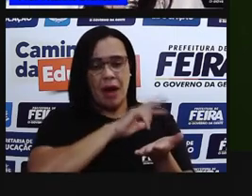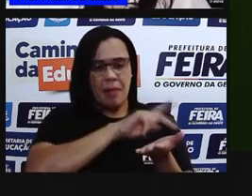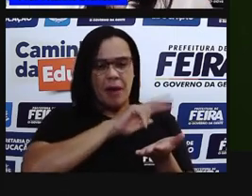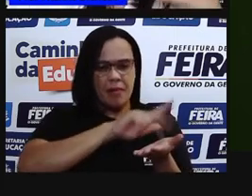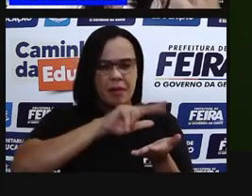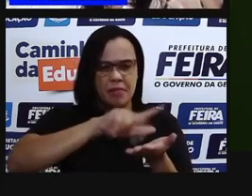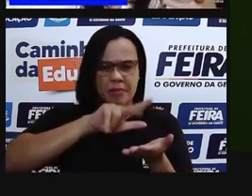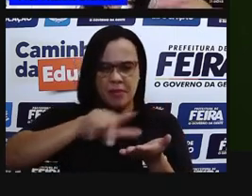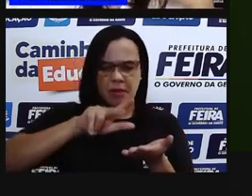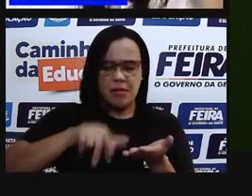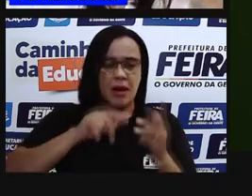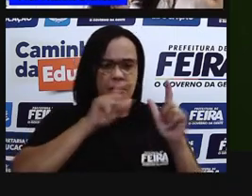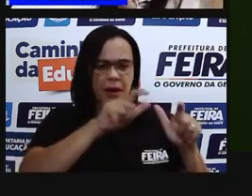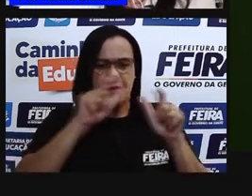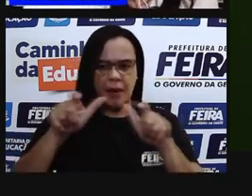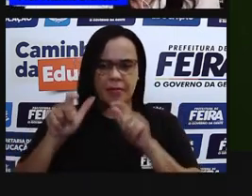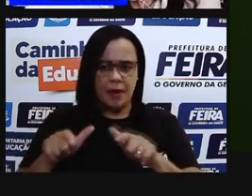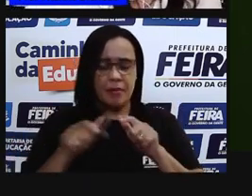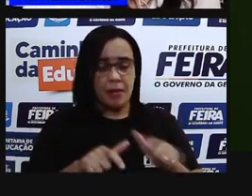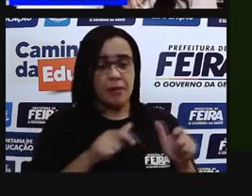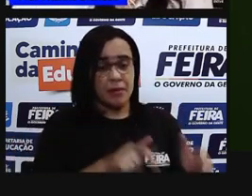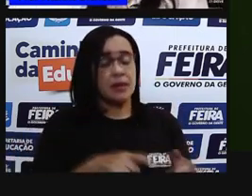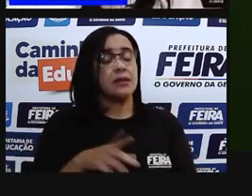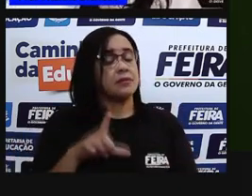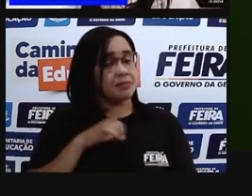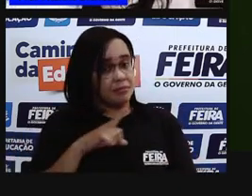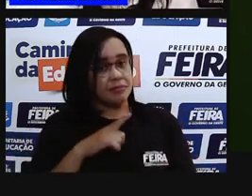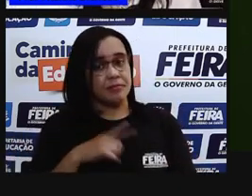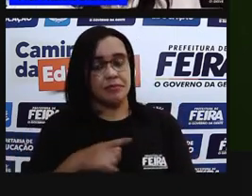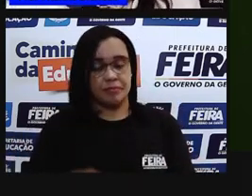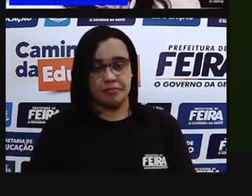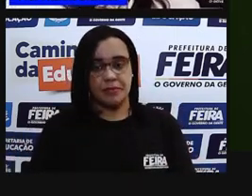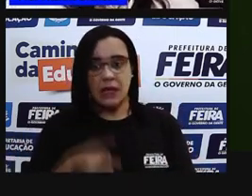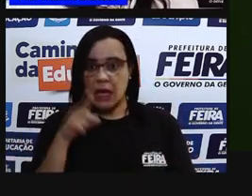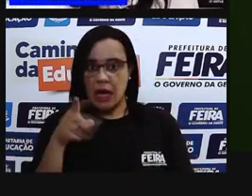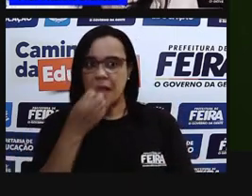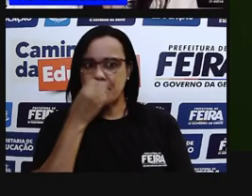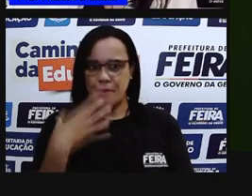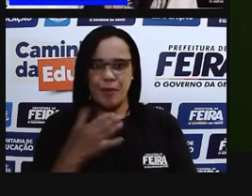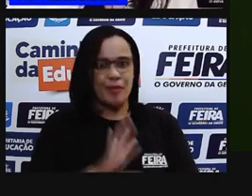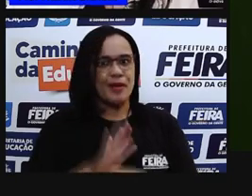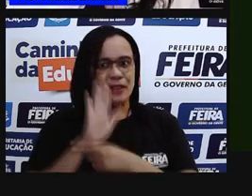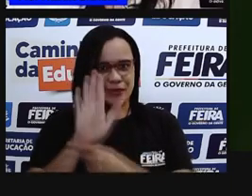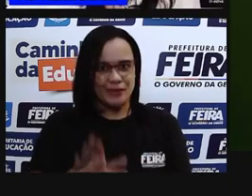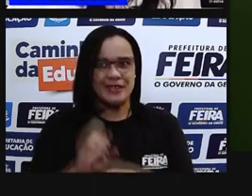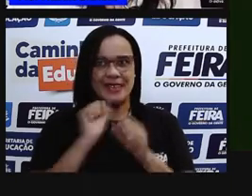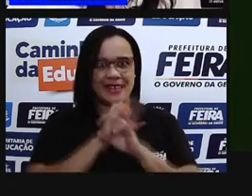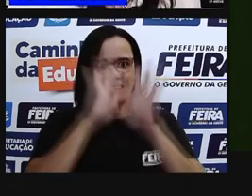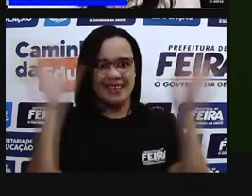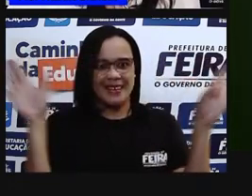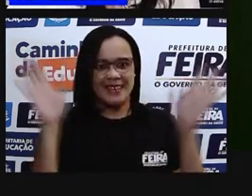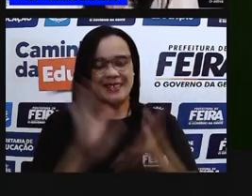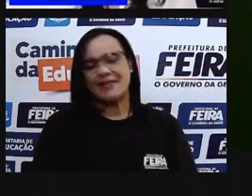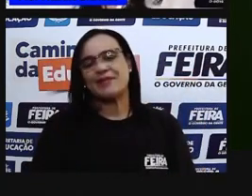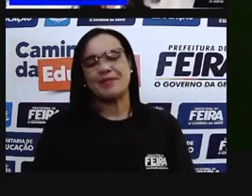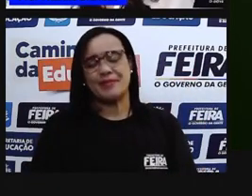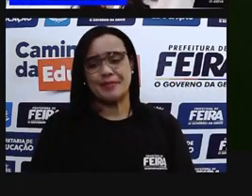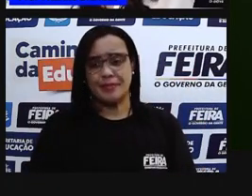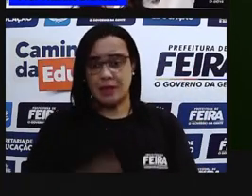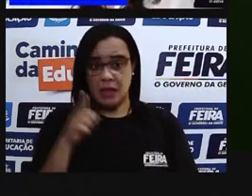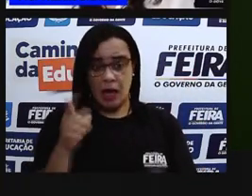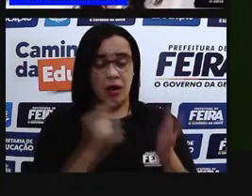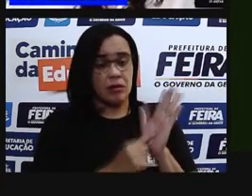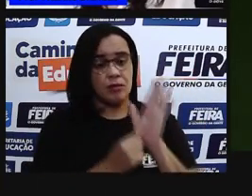locais, vários órgãos construíram essa ferramenta. E ela vai fazer o seguinte, ela vai mostrar a gente a